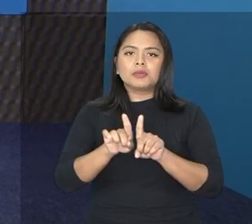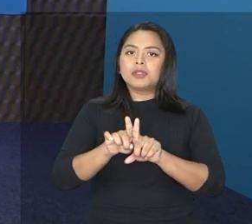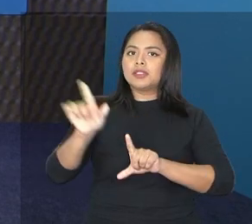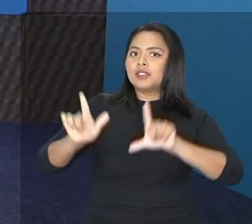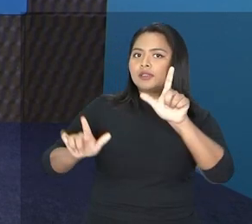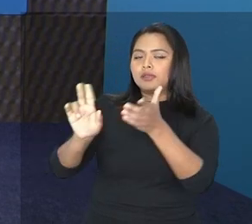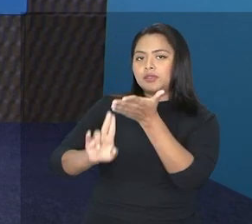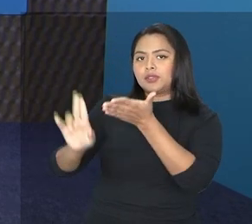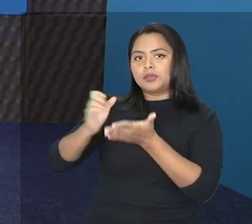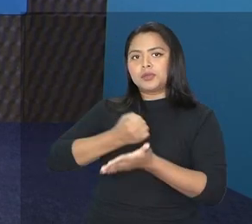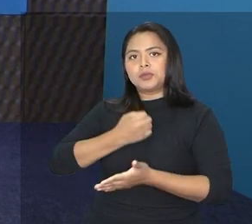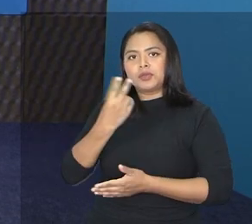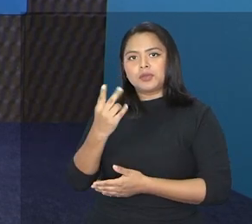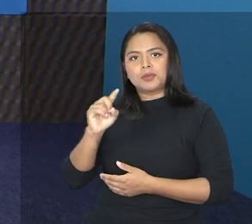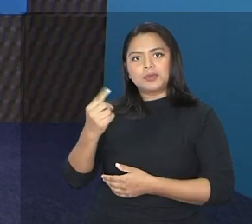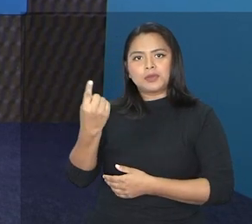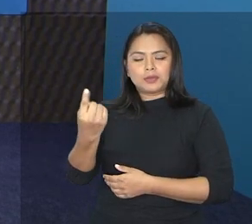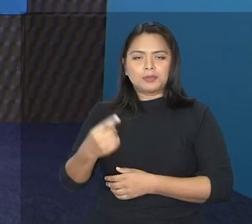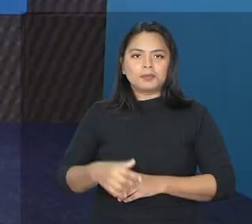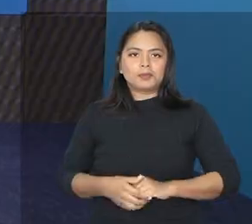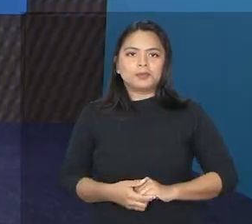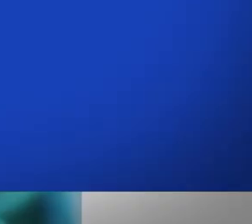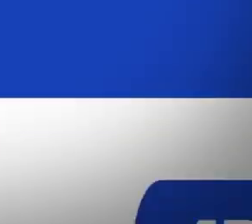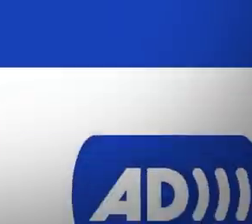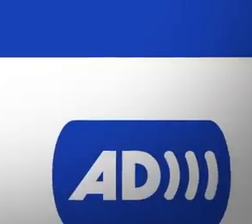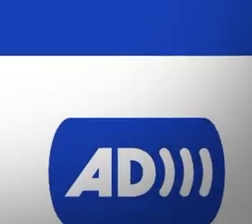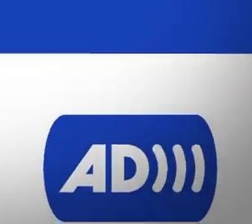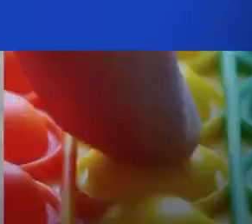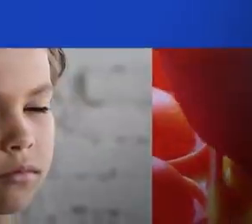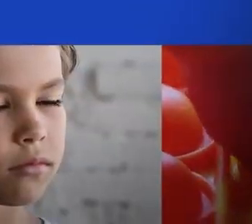FM e pela TV Universitária Canal 12.1.